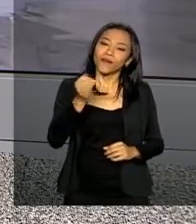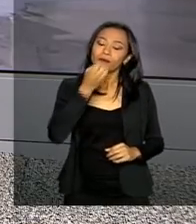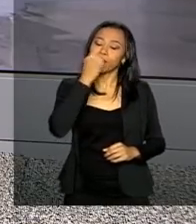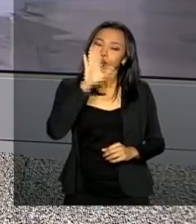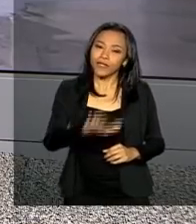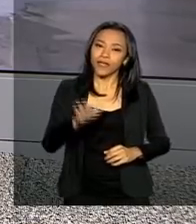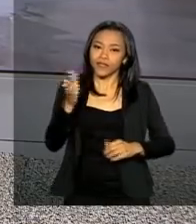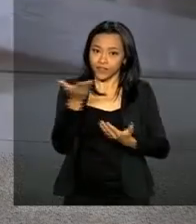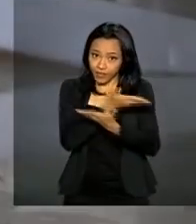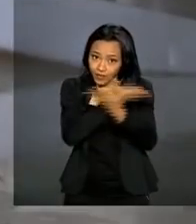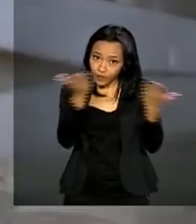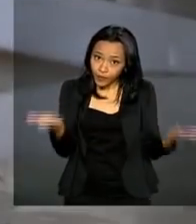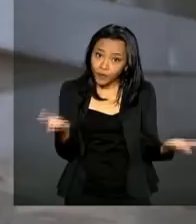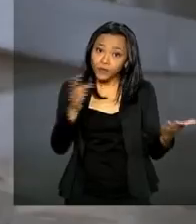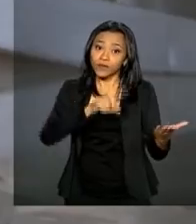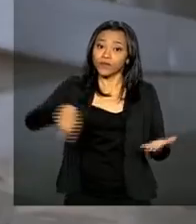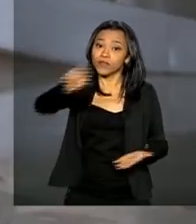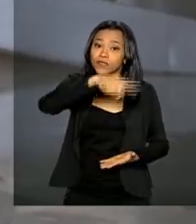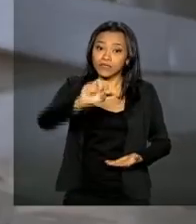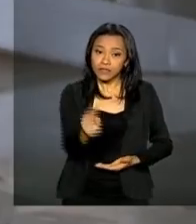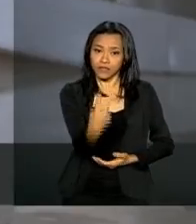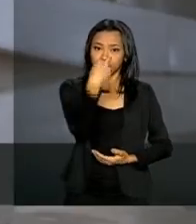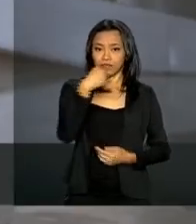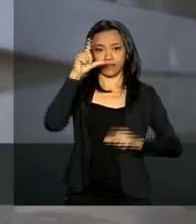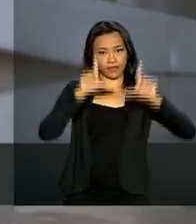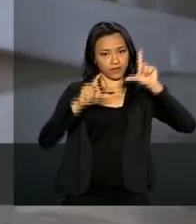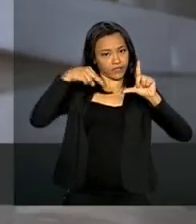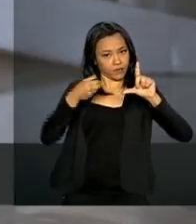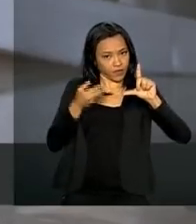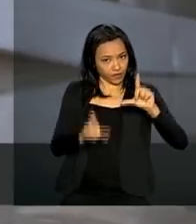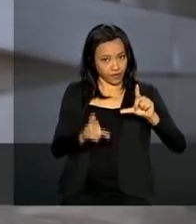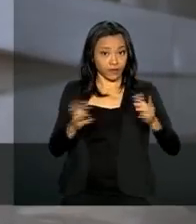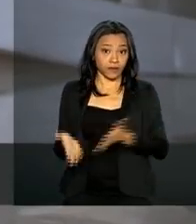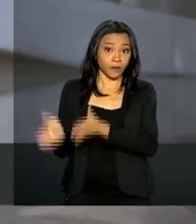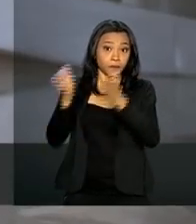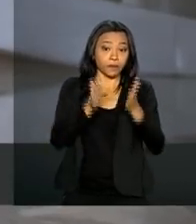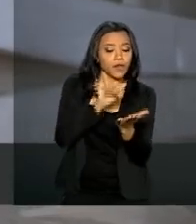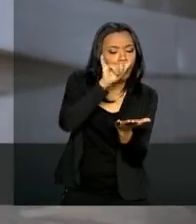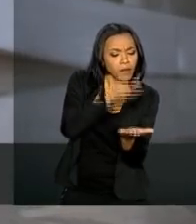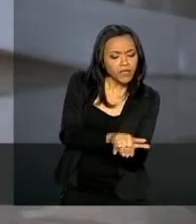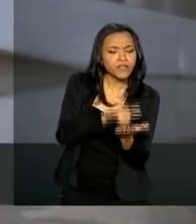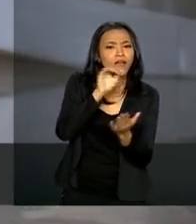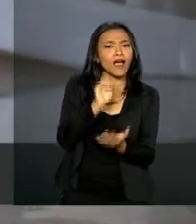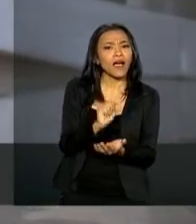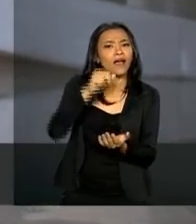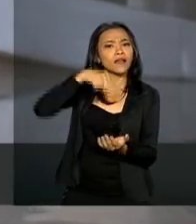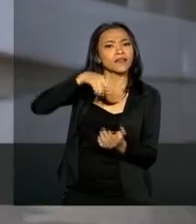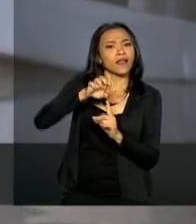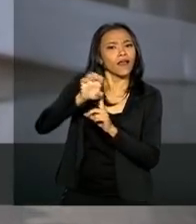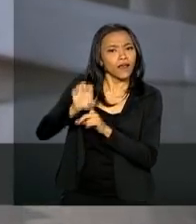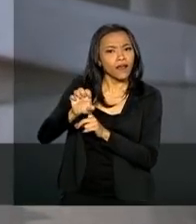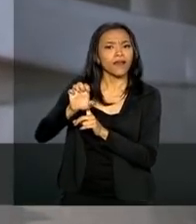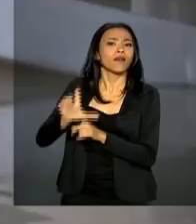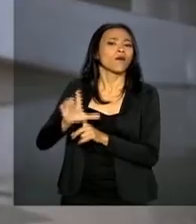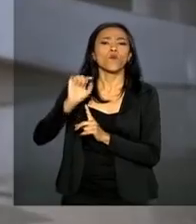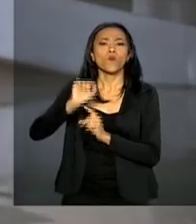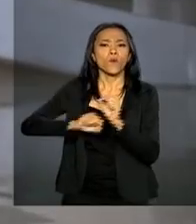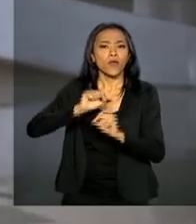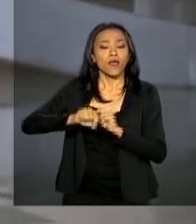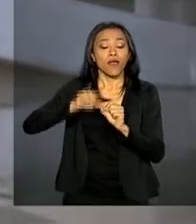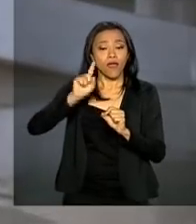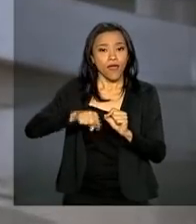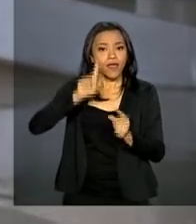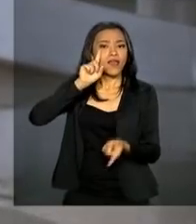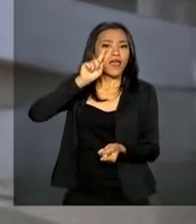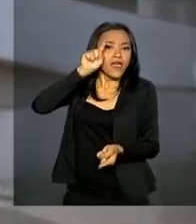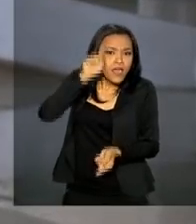tarde. Boa tarde a todos que nos acompanham aqui na TV NBR. O aplicativo Aneel Consumidor deve simplificar o atendimento e dar